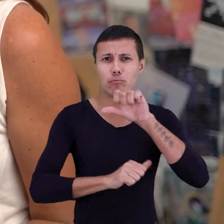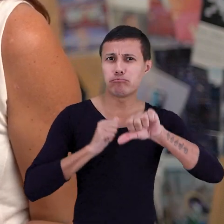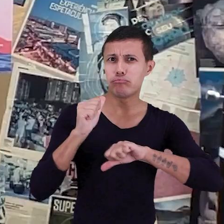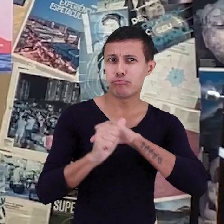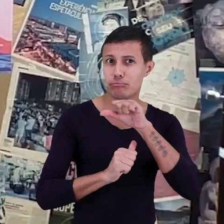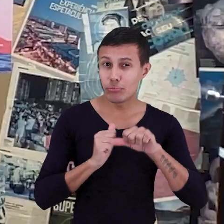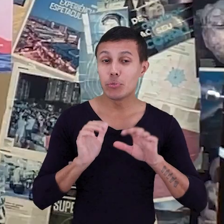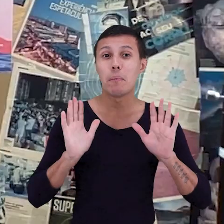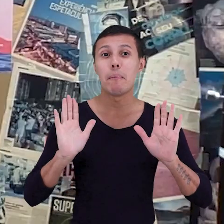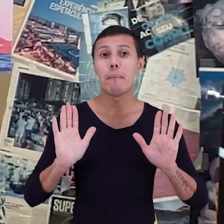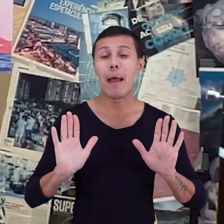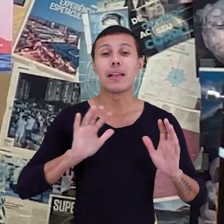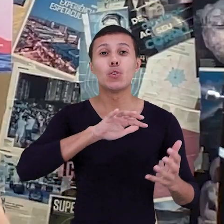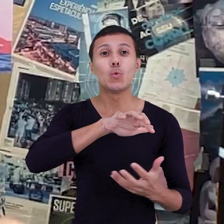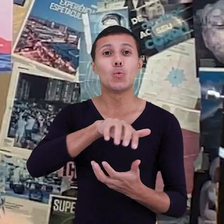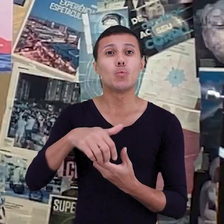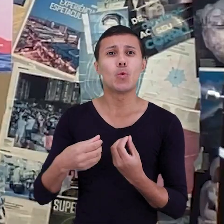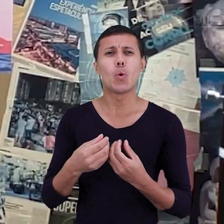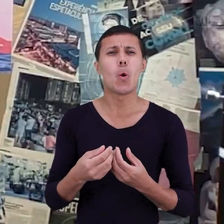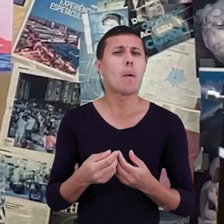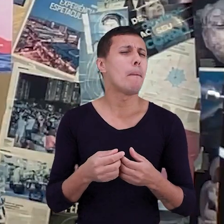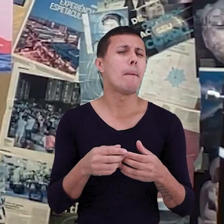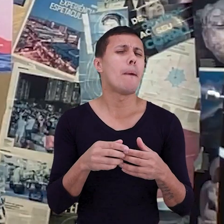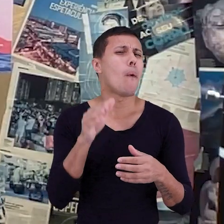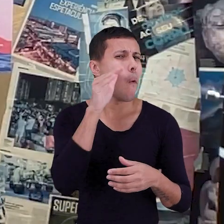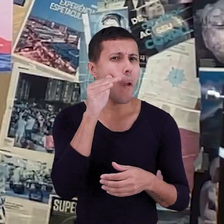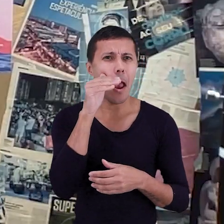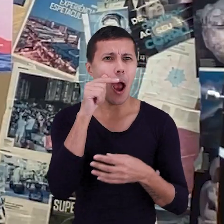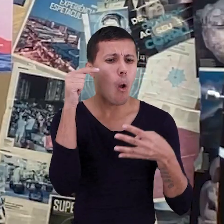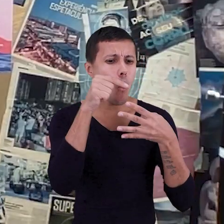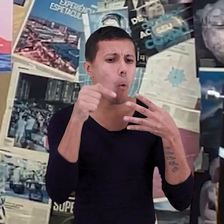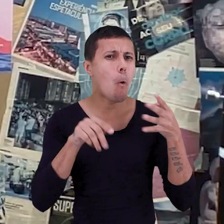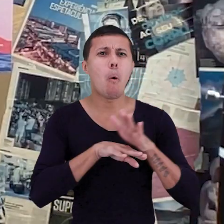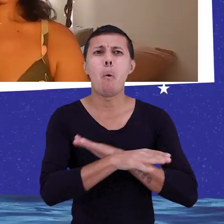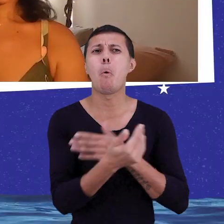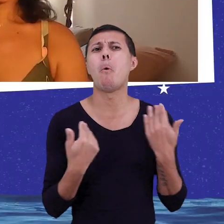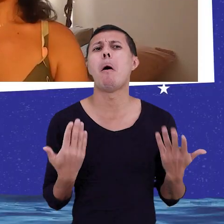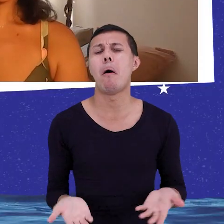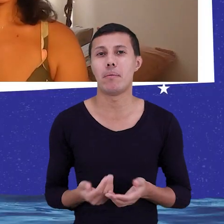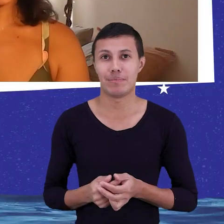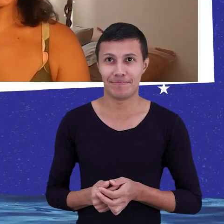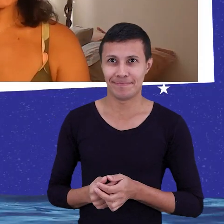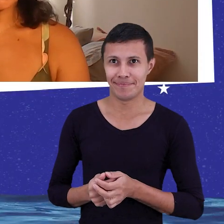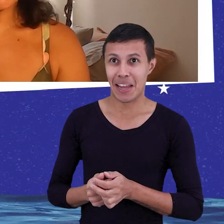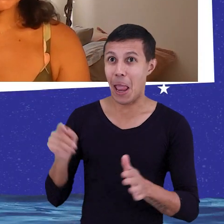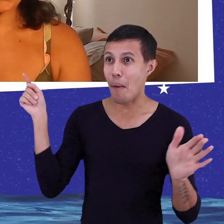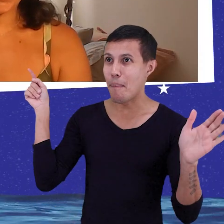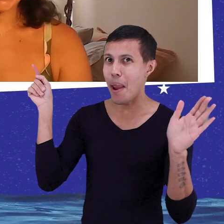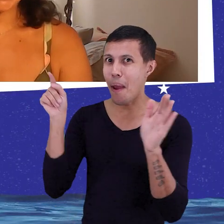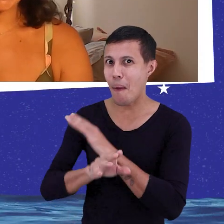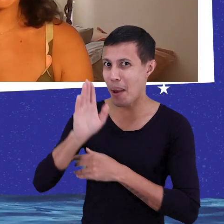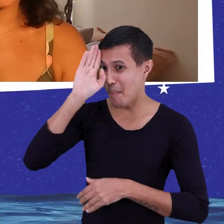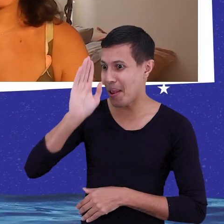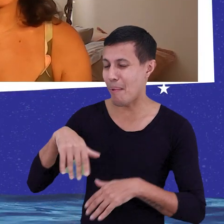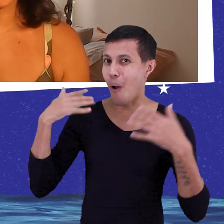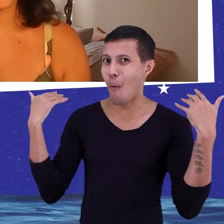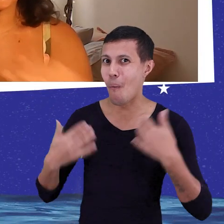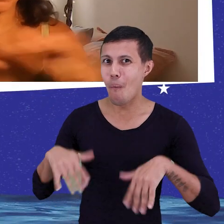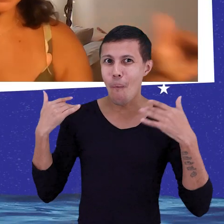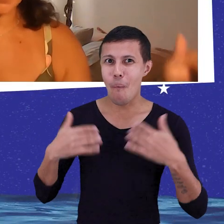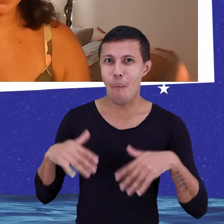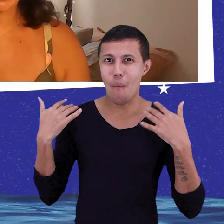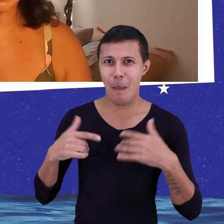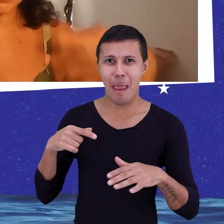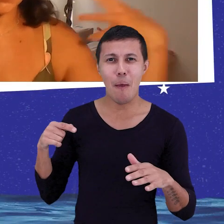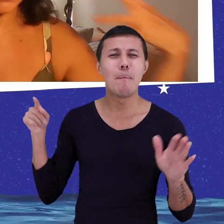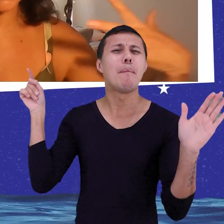mundo. E eu queria saber quais hábitos são esses para a gente mudar o mundo juntos. Essa a pergunta de um milhão de dólares, que normalmente eu ponho